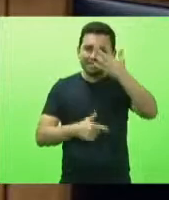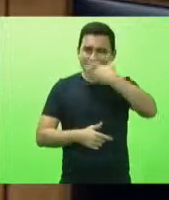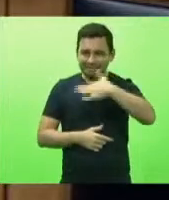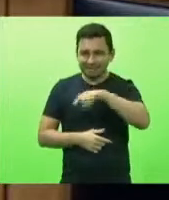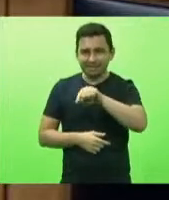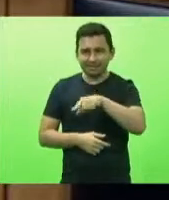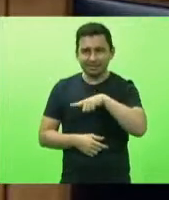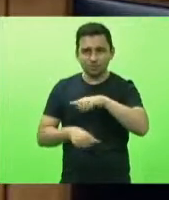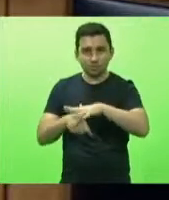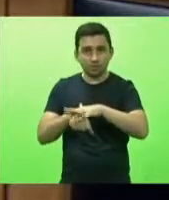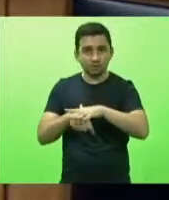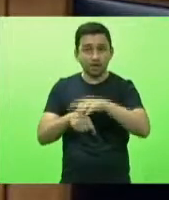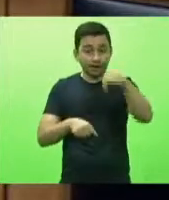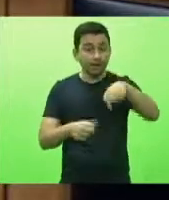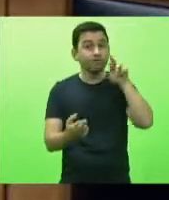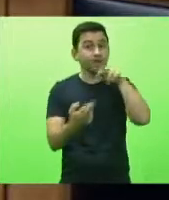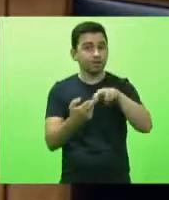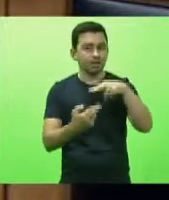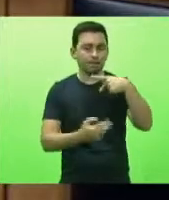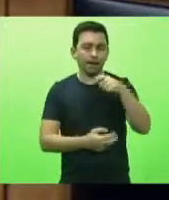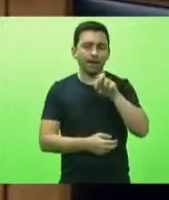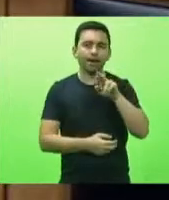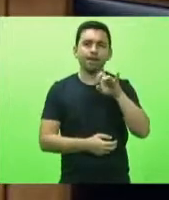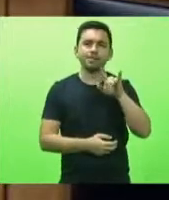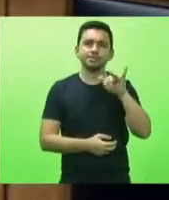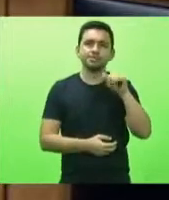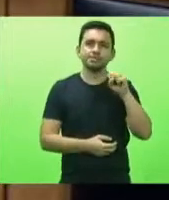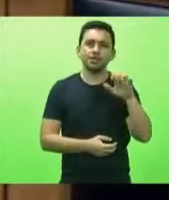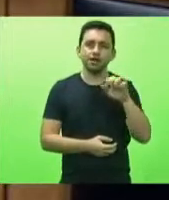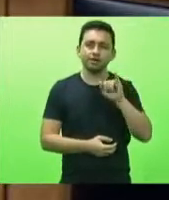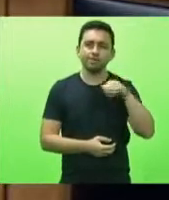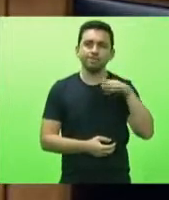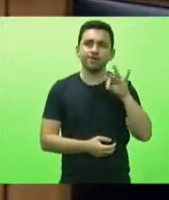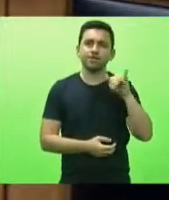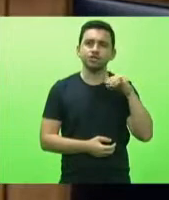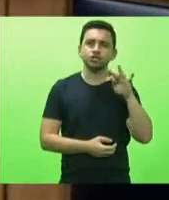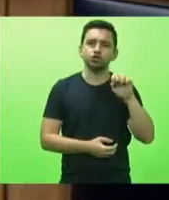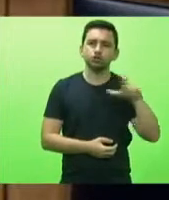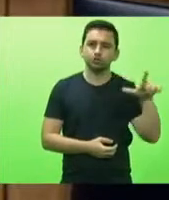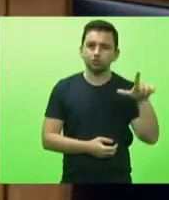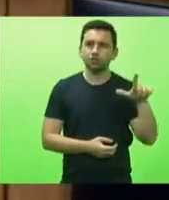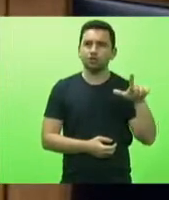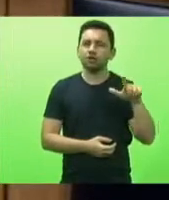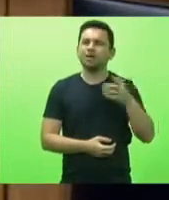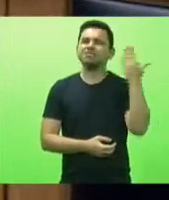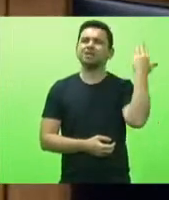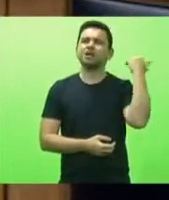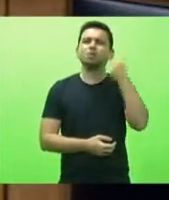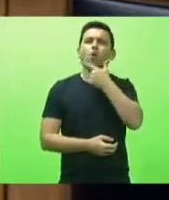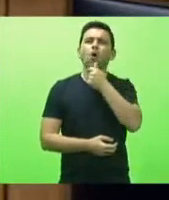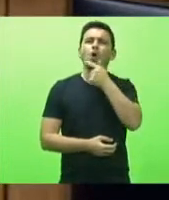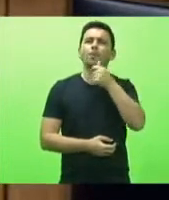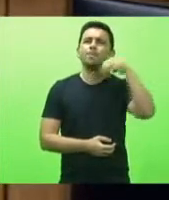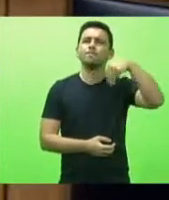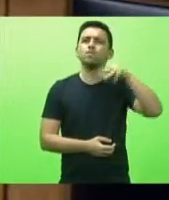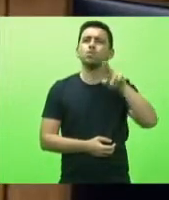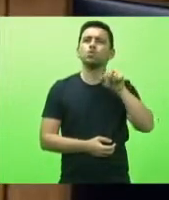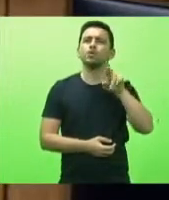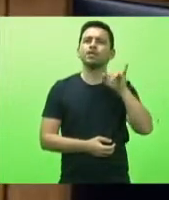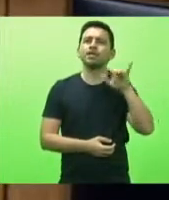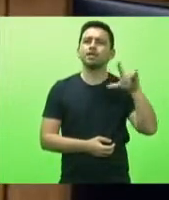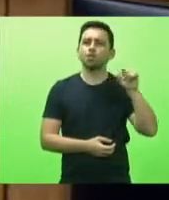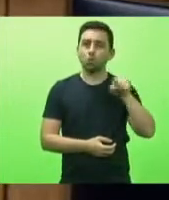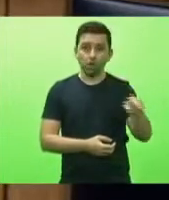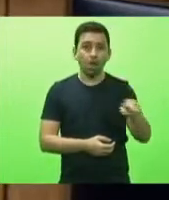referência no Brasil e quem comandou na época foi o Murilo Capela teu amigo inclusive foi teu adjunto